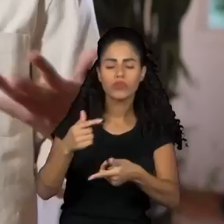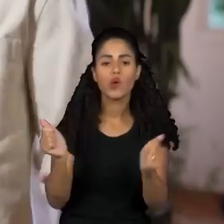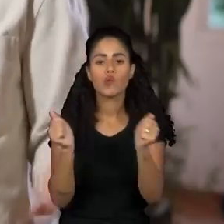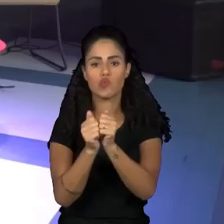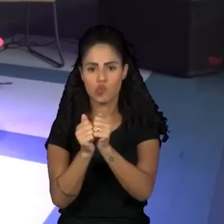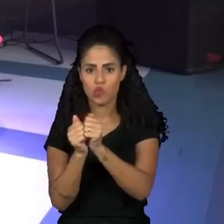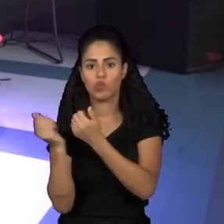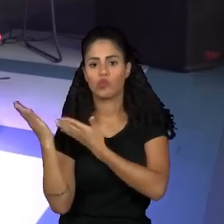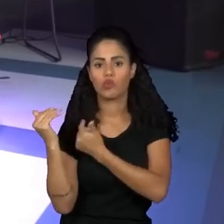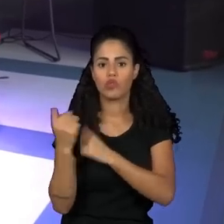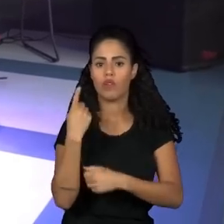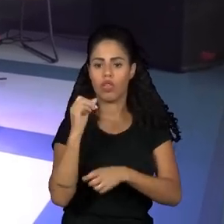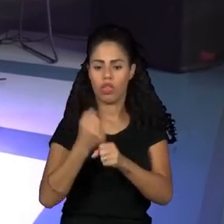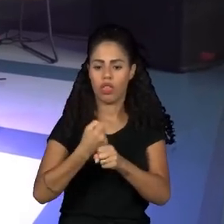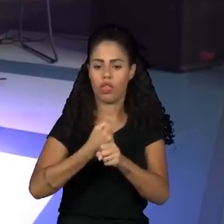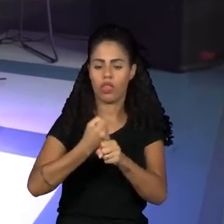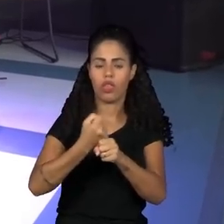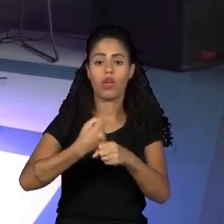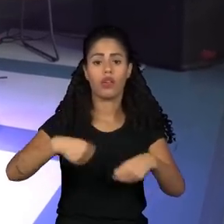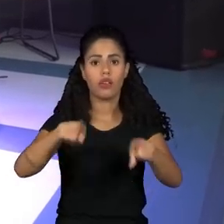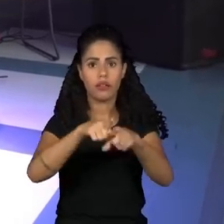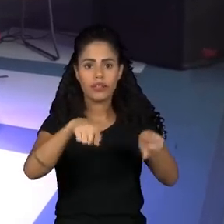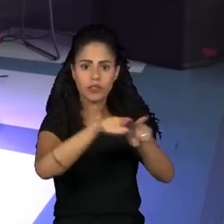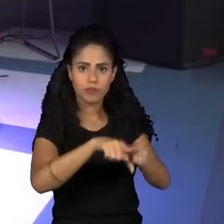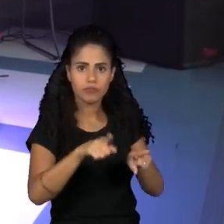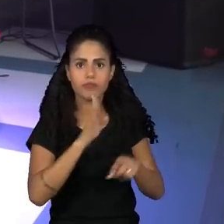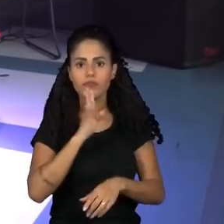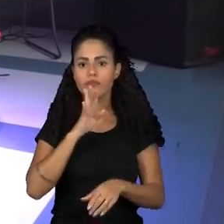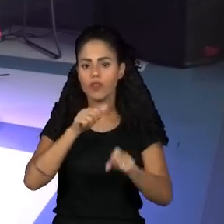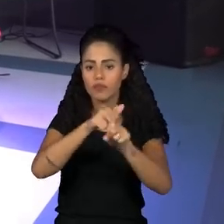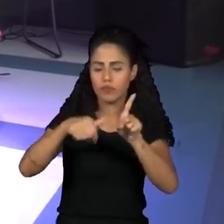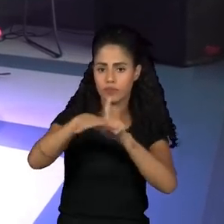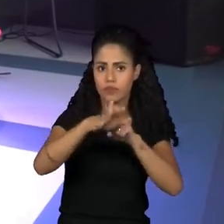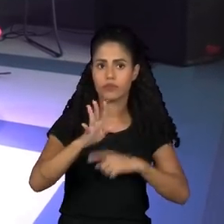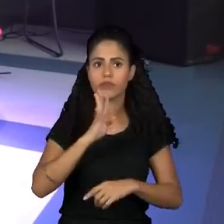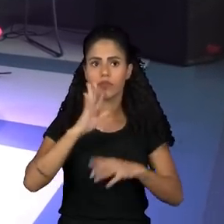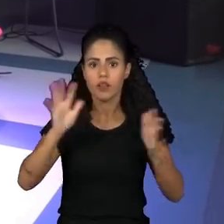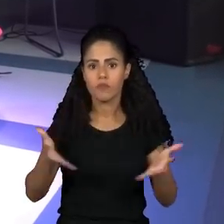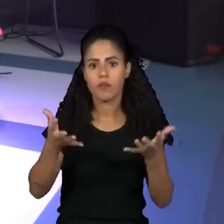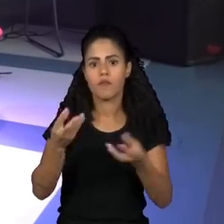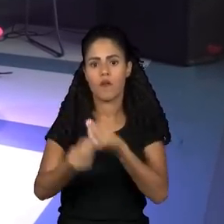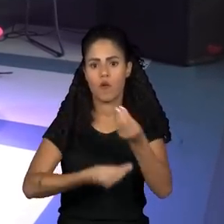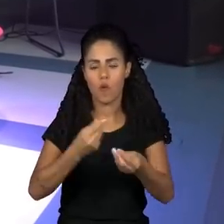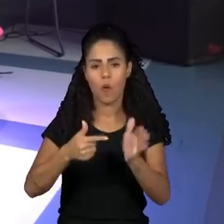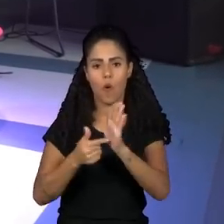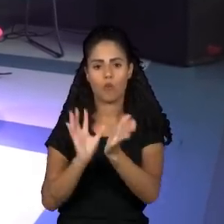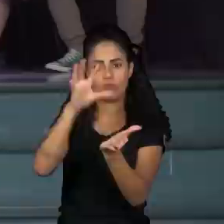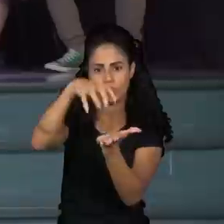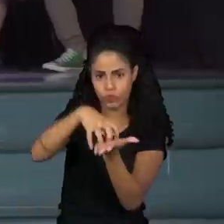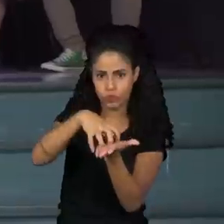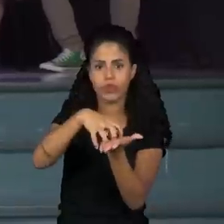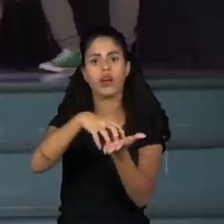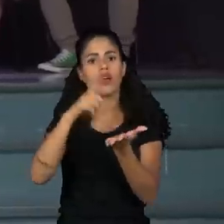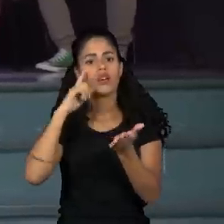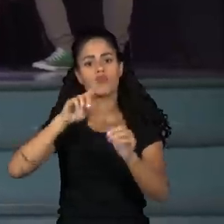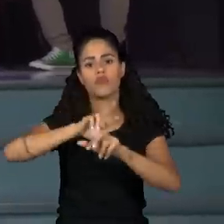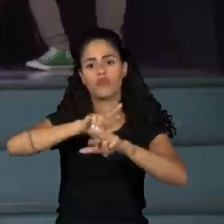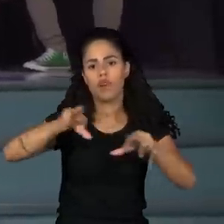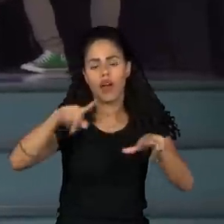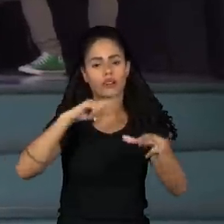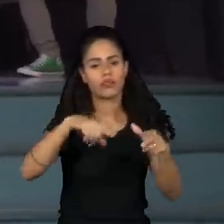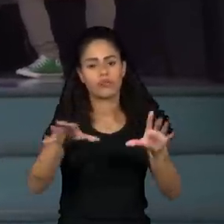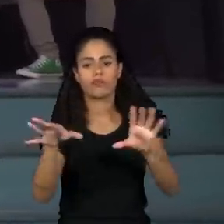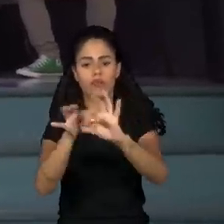dez anos. Em parceria com a Rede de Conhecimento Social, Engajamundo, Instituto AICA e a Rede Uma